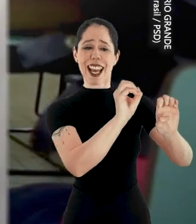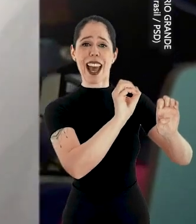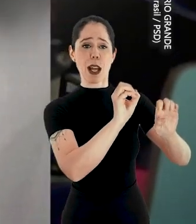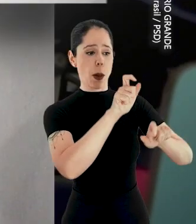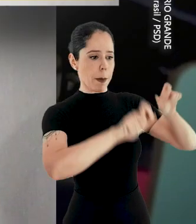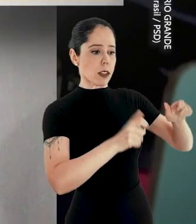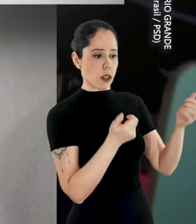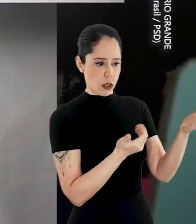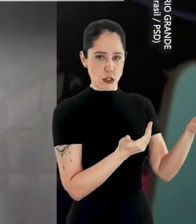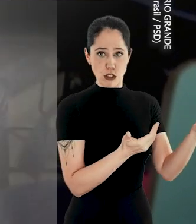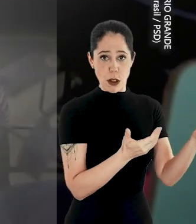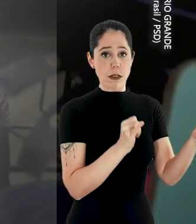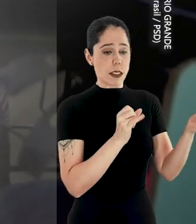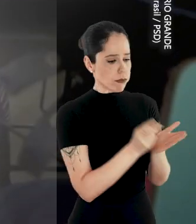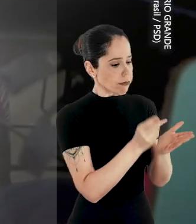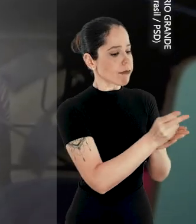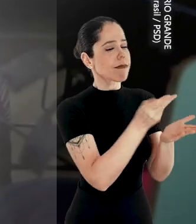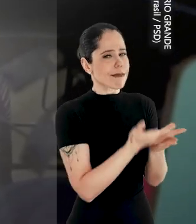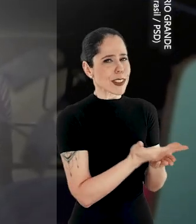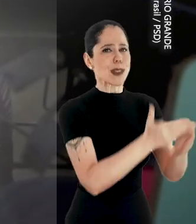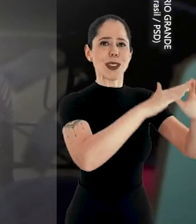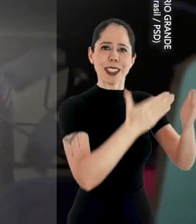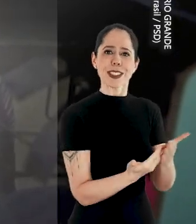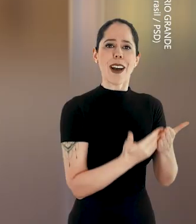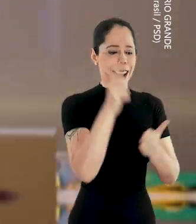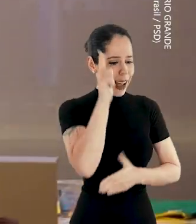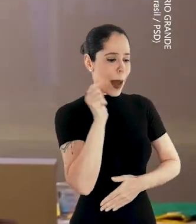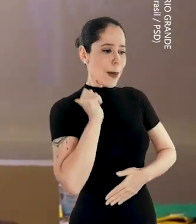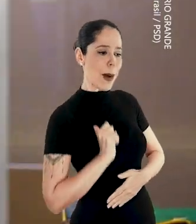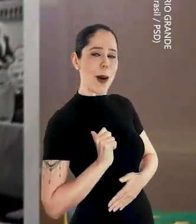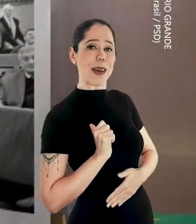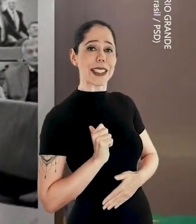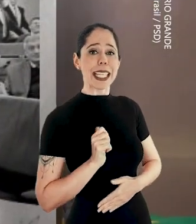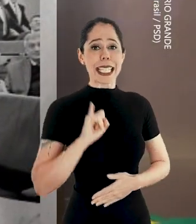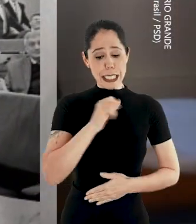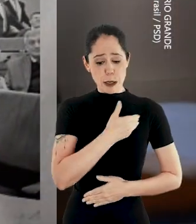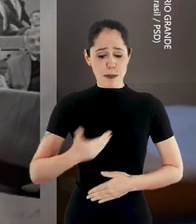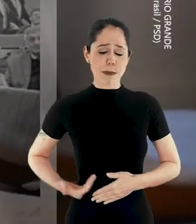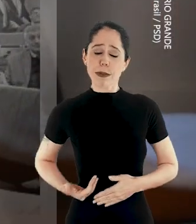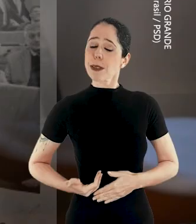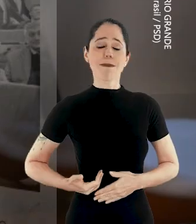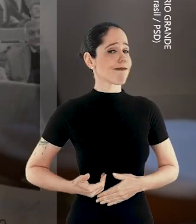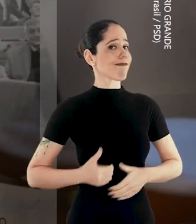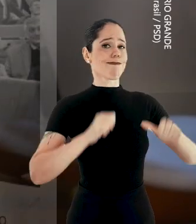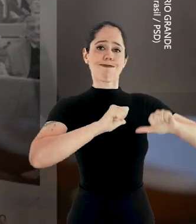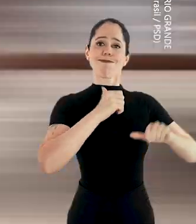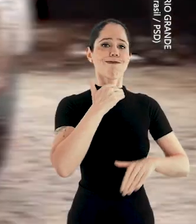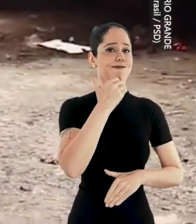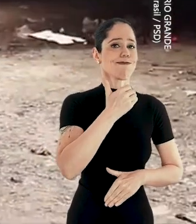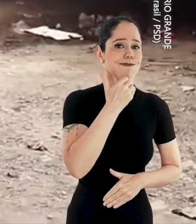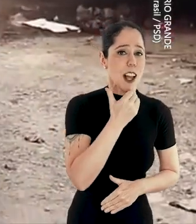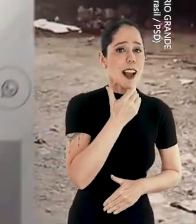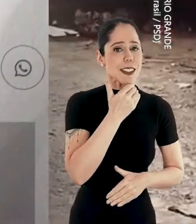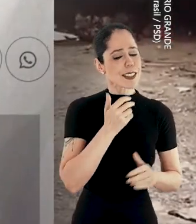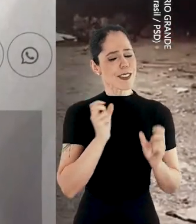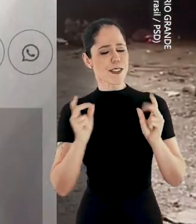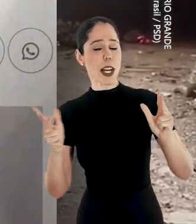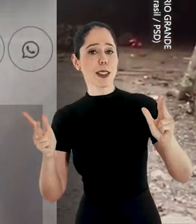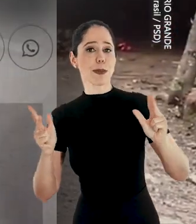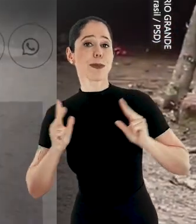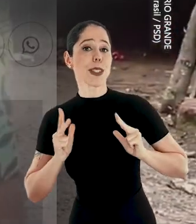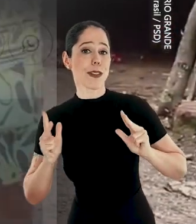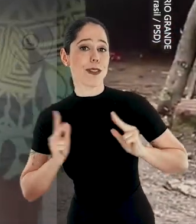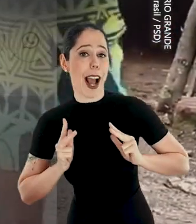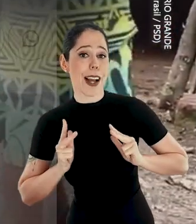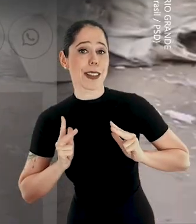Bolsa para o jovem, se na escola ele ficou, se não funciona, olha lá o privatizou. Pra baixar renda,